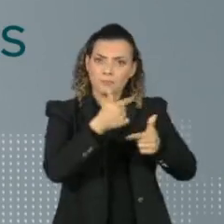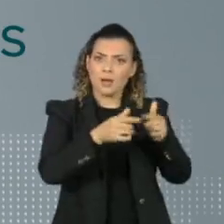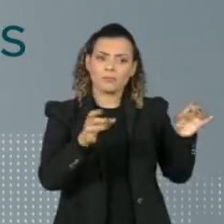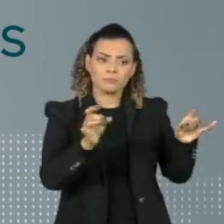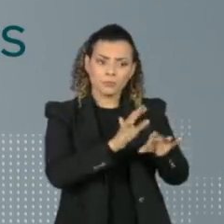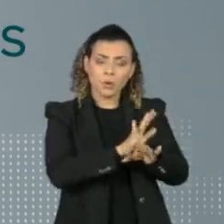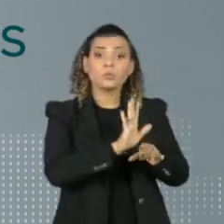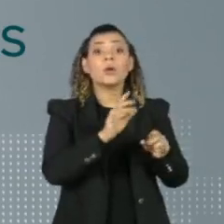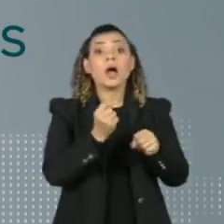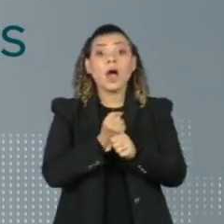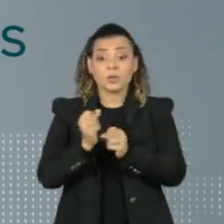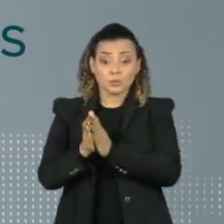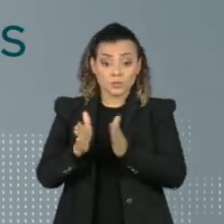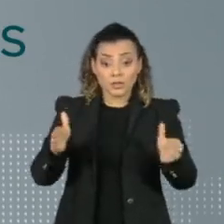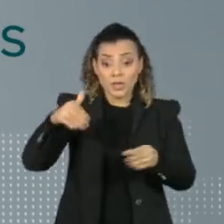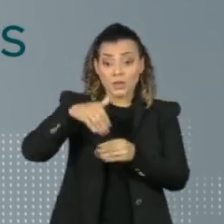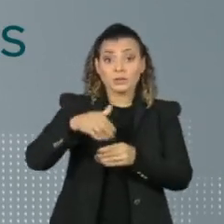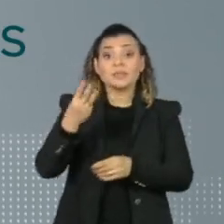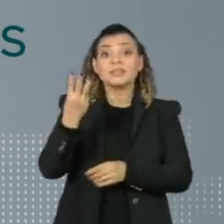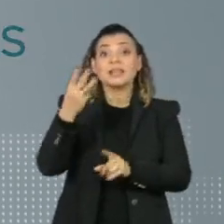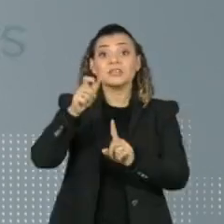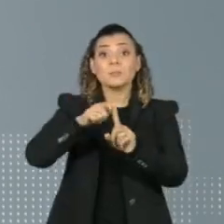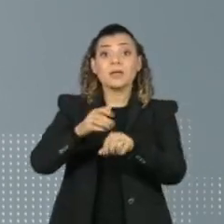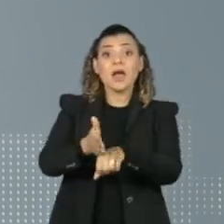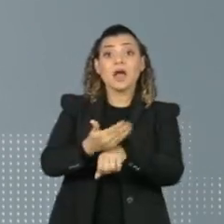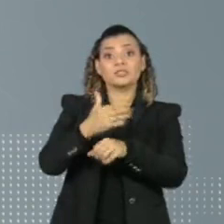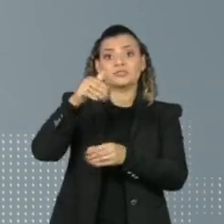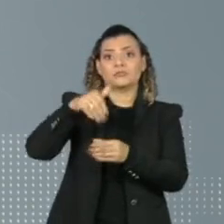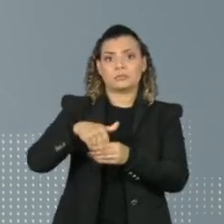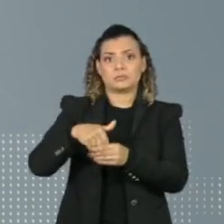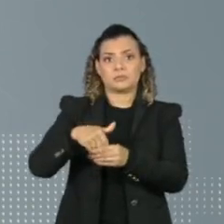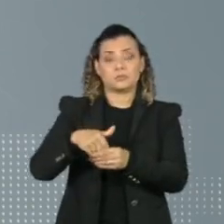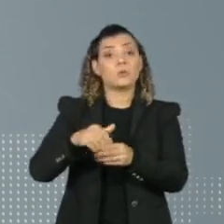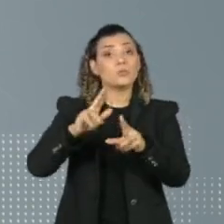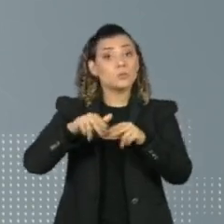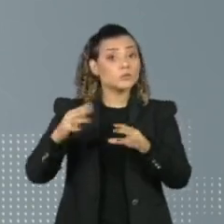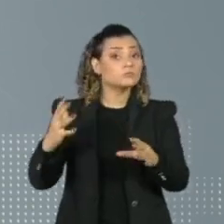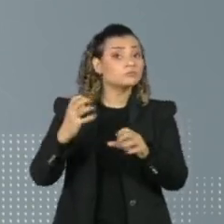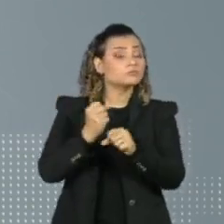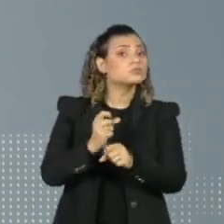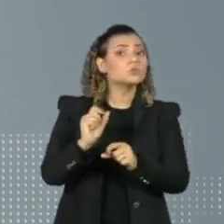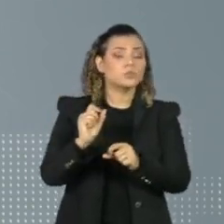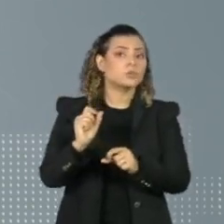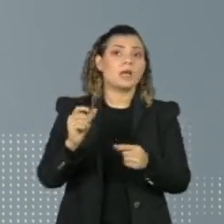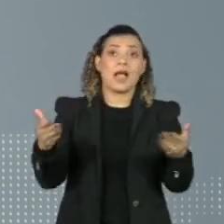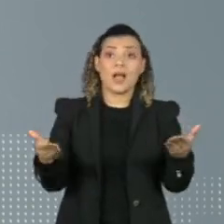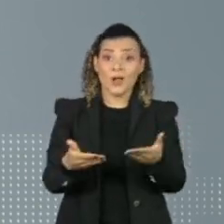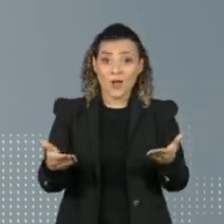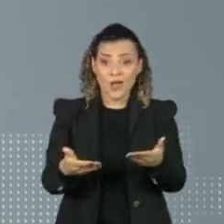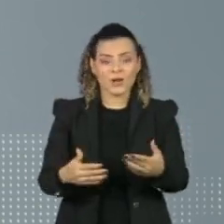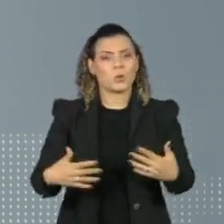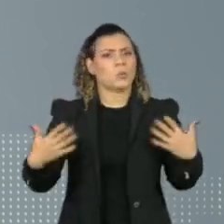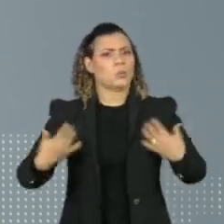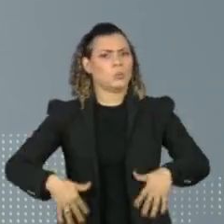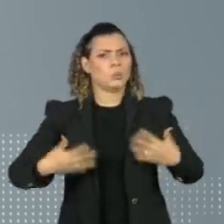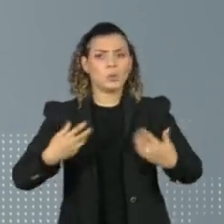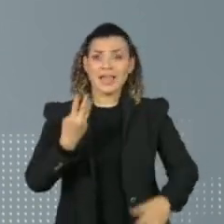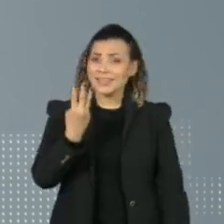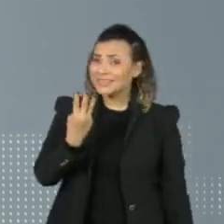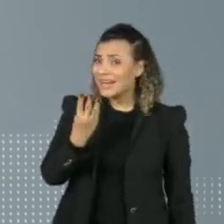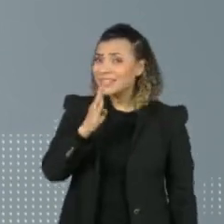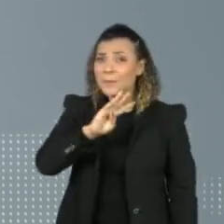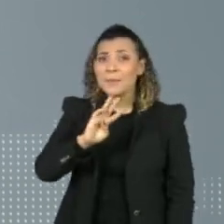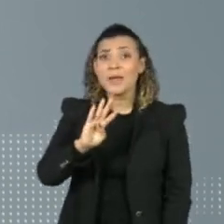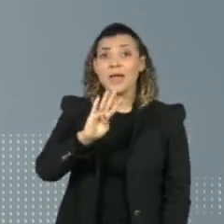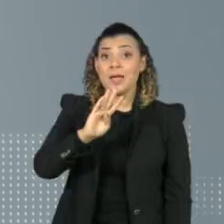e, no ano eleitoral, até três meses antes da eleição. Com isso, o novo sistema caiu na graça dos parlamentares, que vão gastar R$ 3